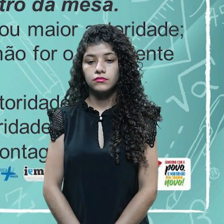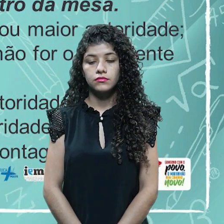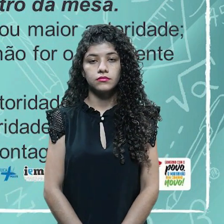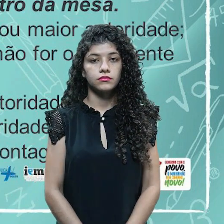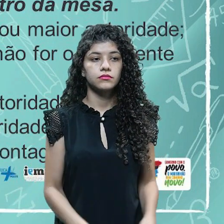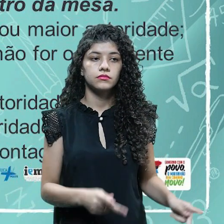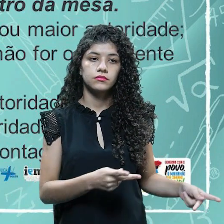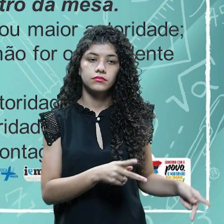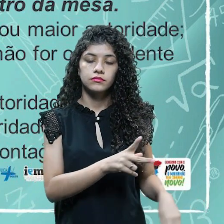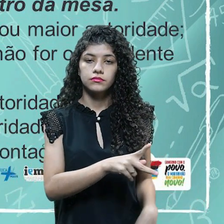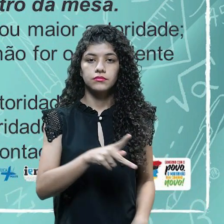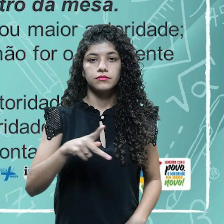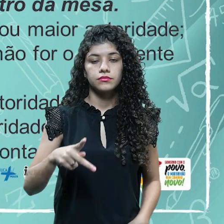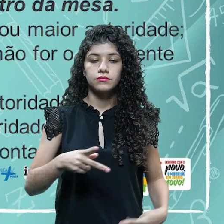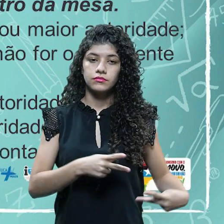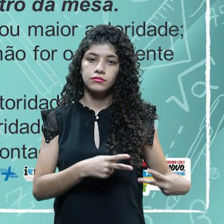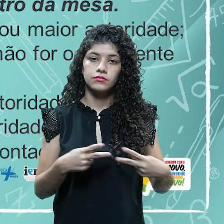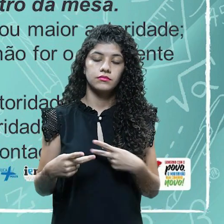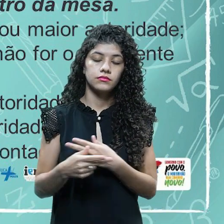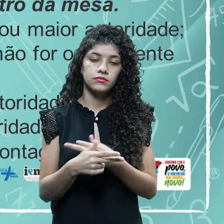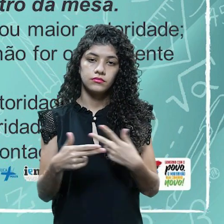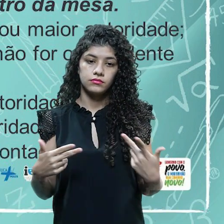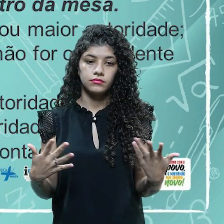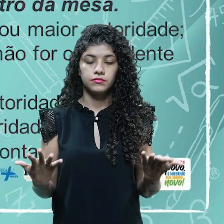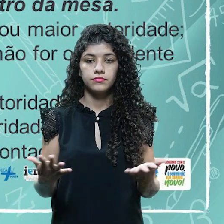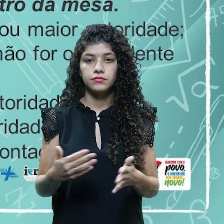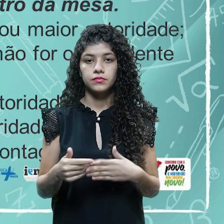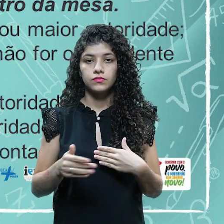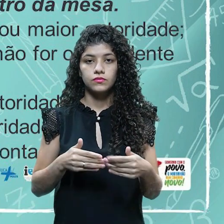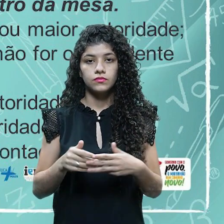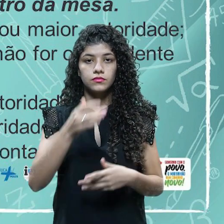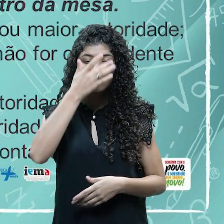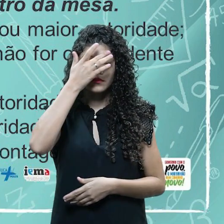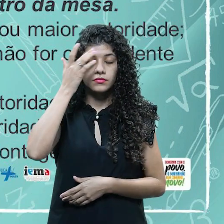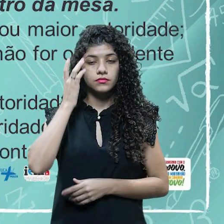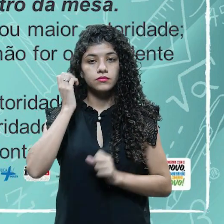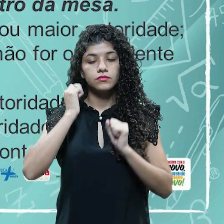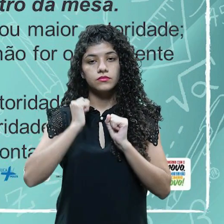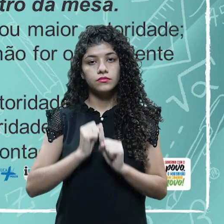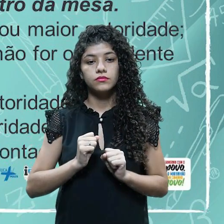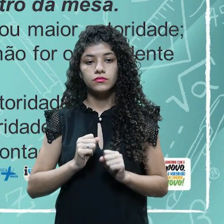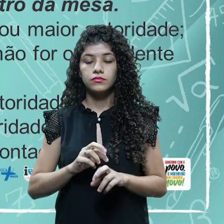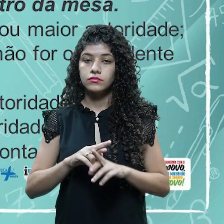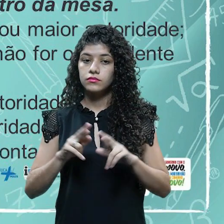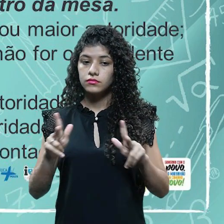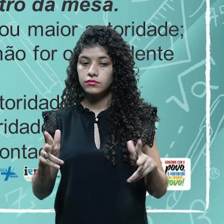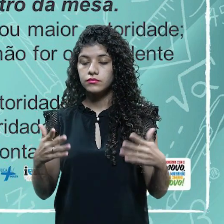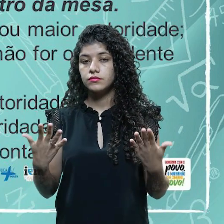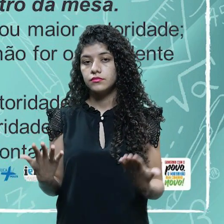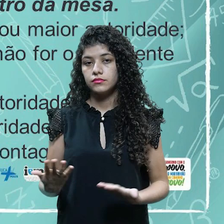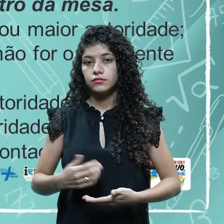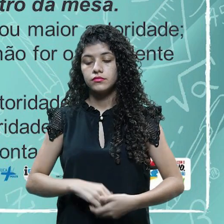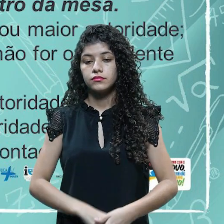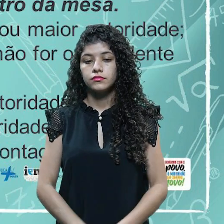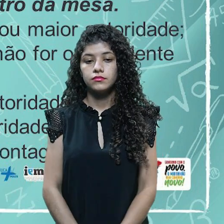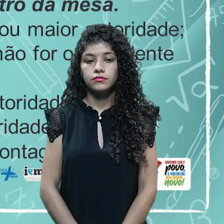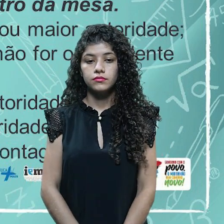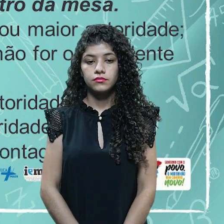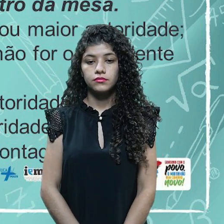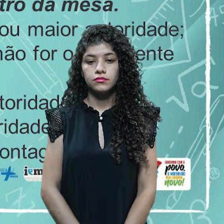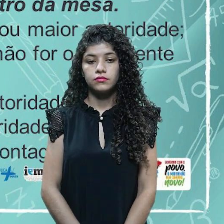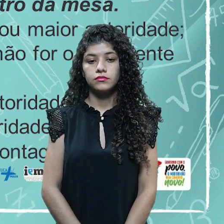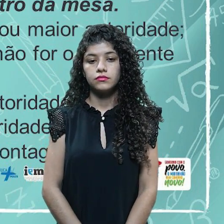então, por aí vai. Então, percebam que qual a diferença da mesa pá pra mesa ímpar. A mesa pá, a mesa